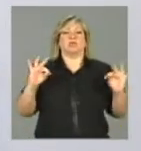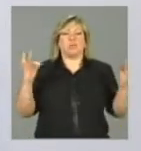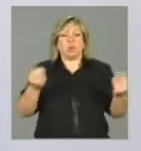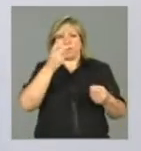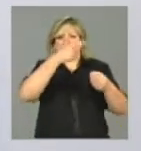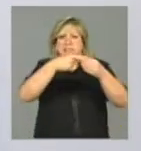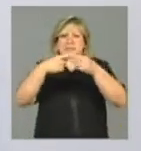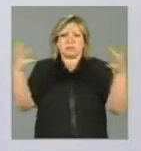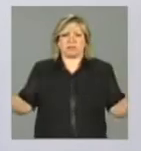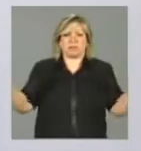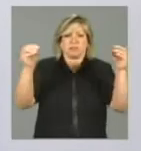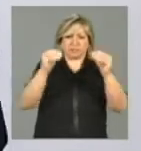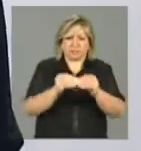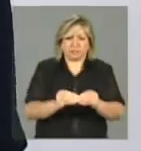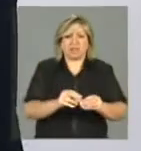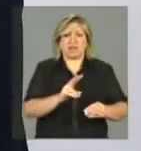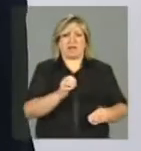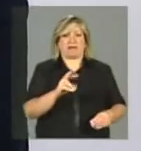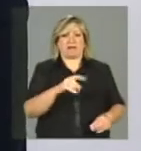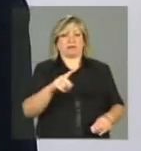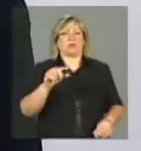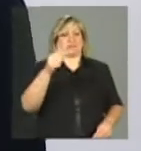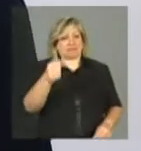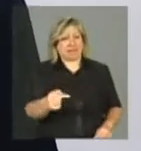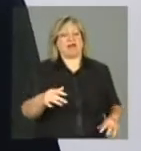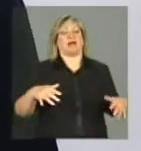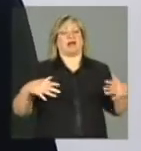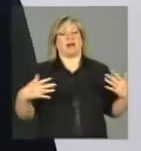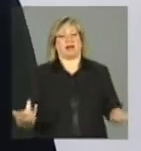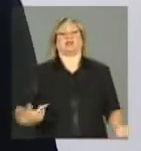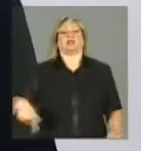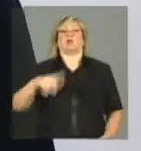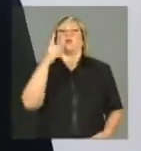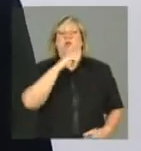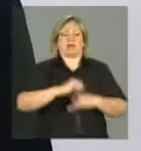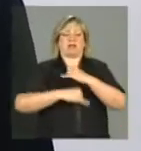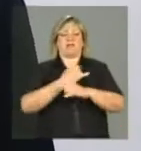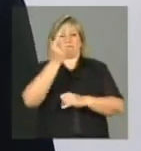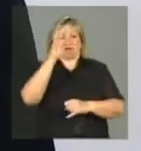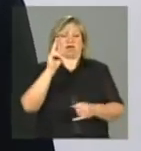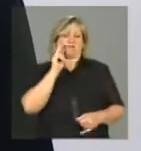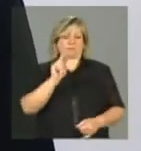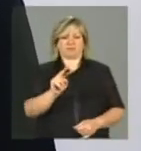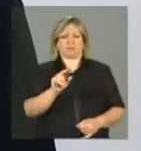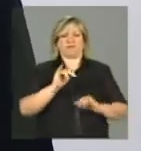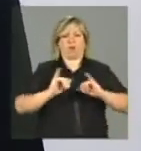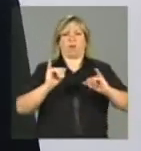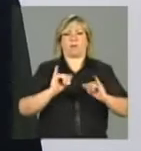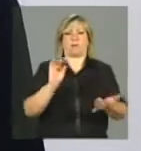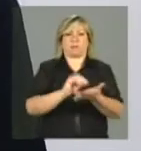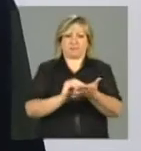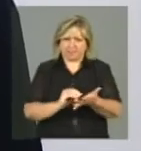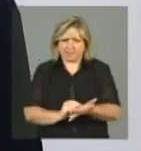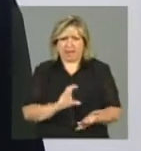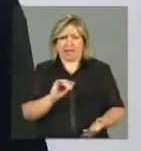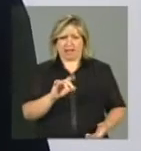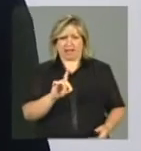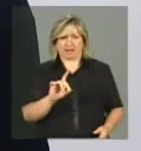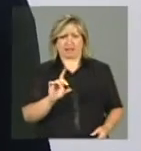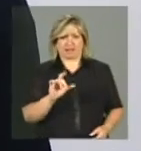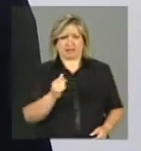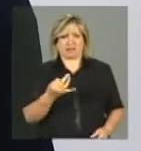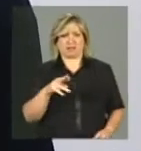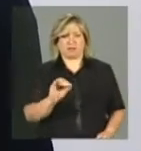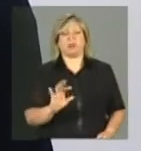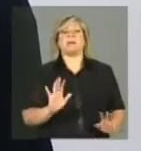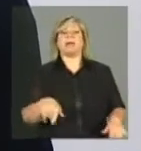municípios para a versão 7, aí possa dar uma ação mais efetiva de atualização do cadastro, mas ele já existe na